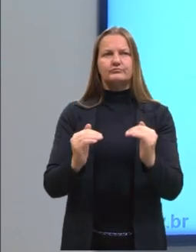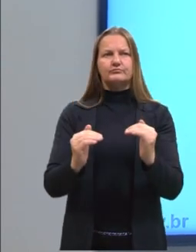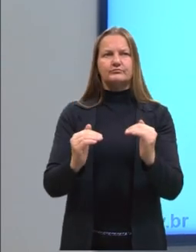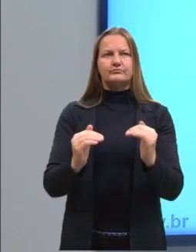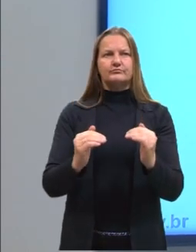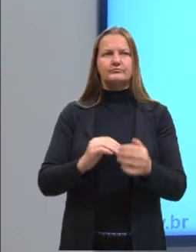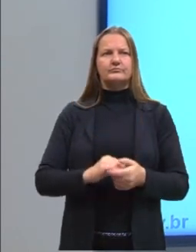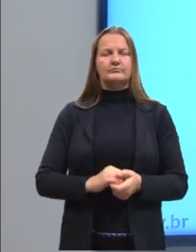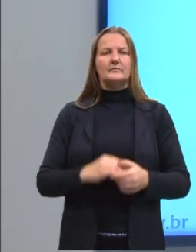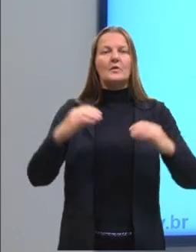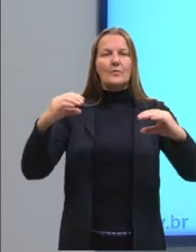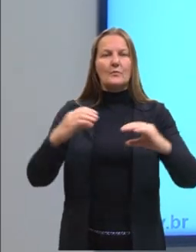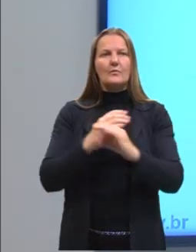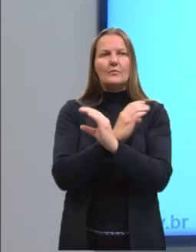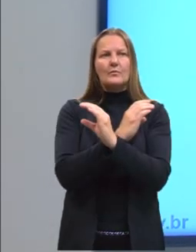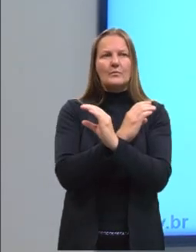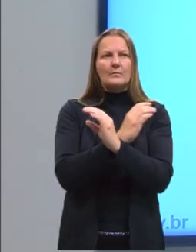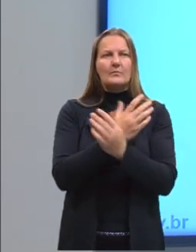calor.